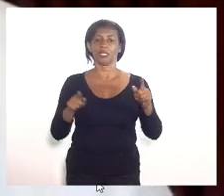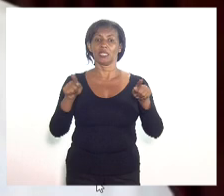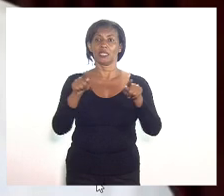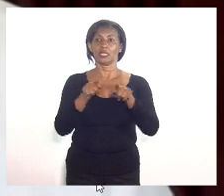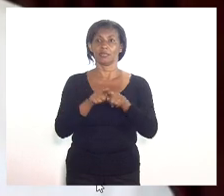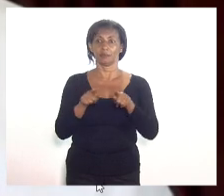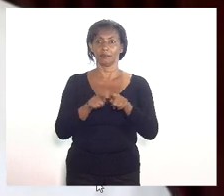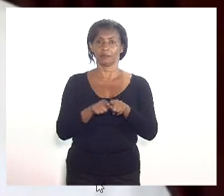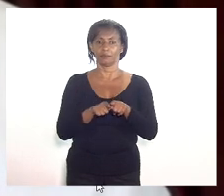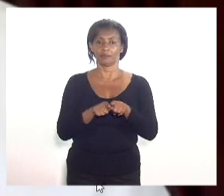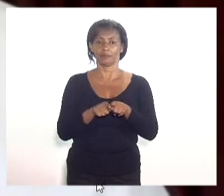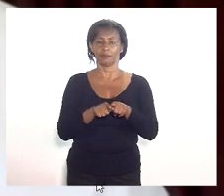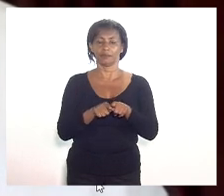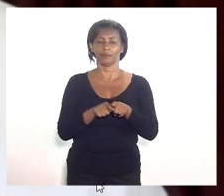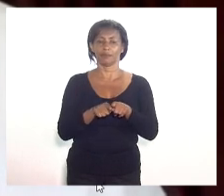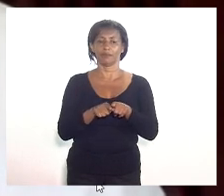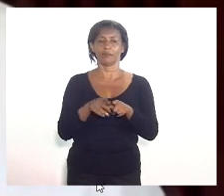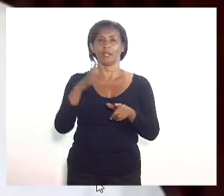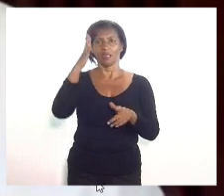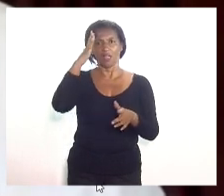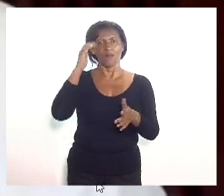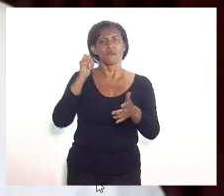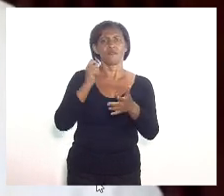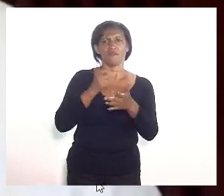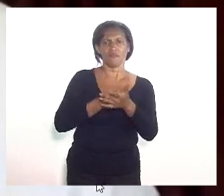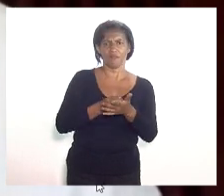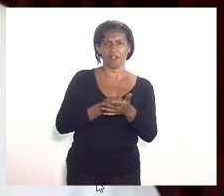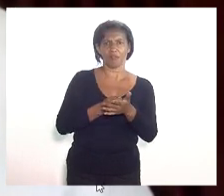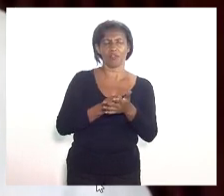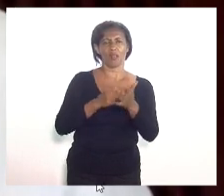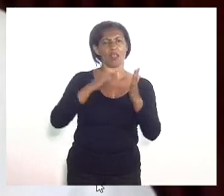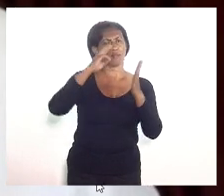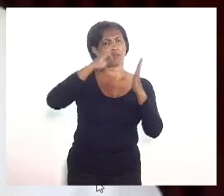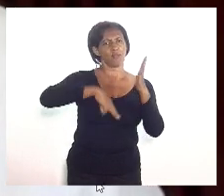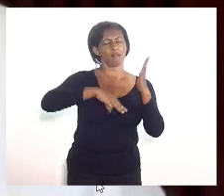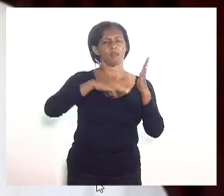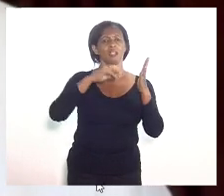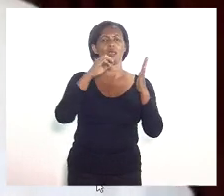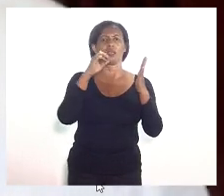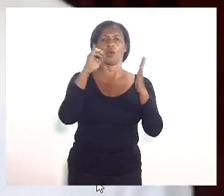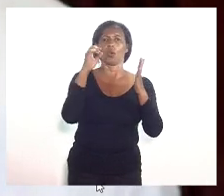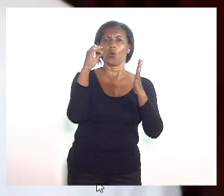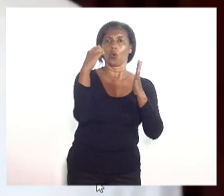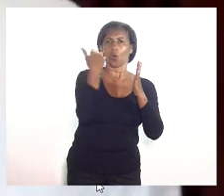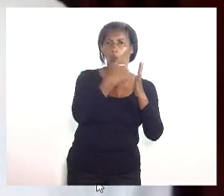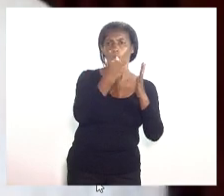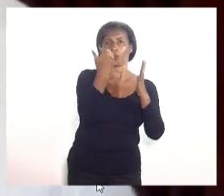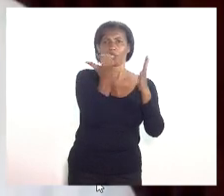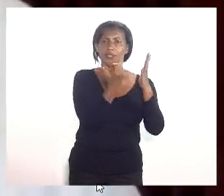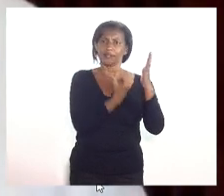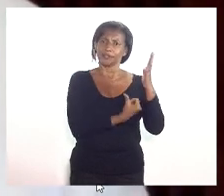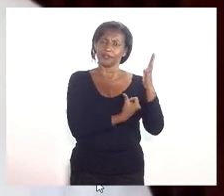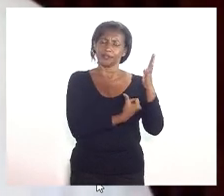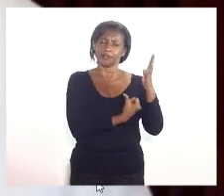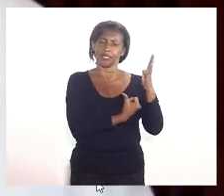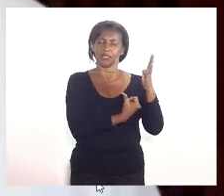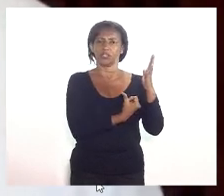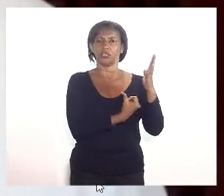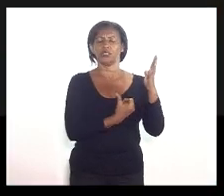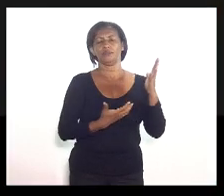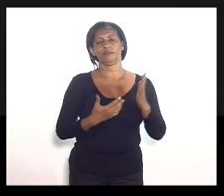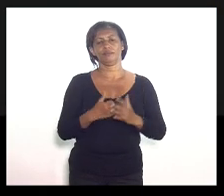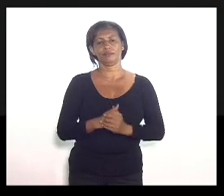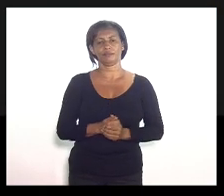E favorável com subemenda glutinativa emendas 1 e 6, contrárias a mais emendas, concluindo por substitutivo.